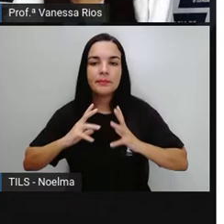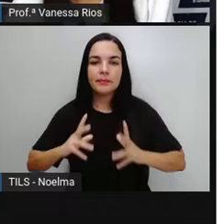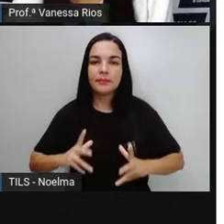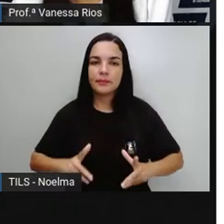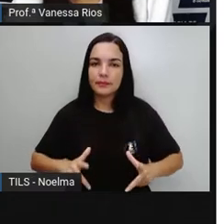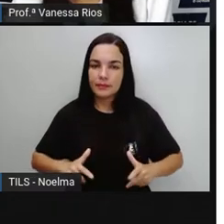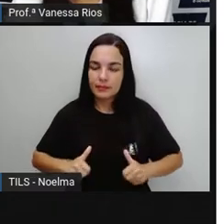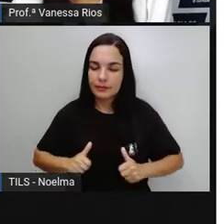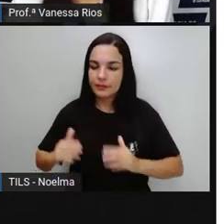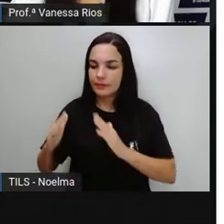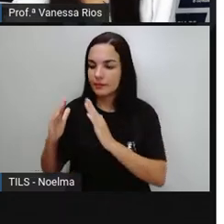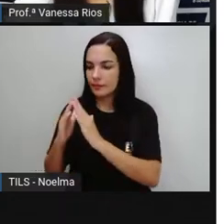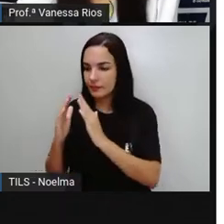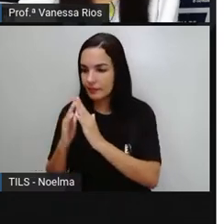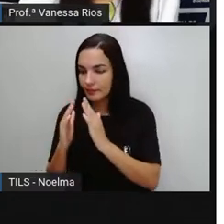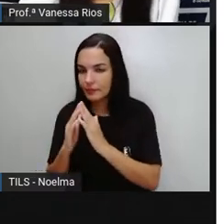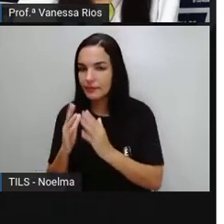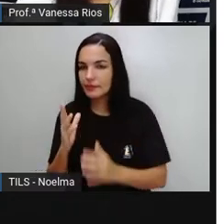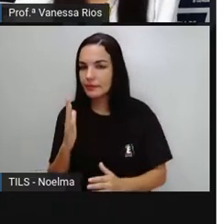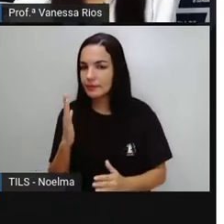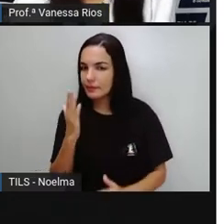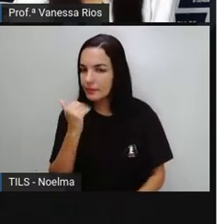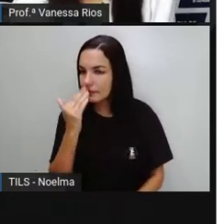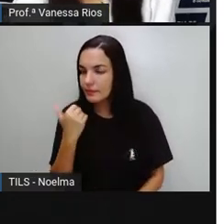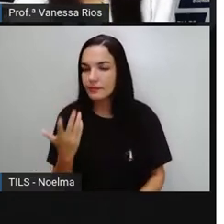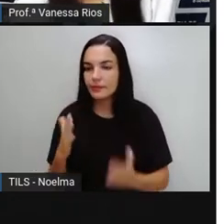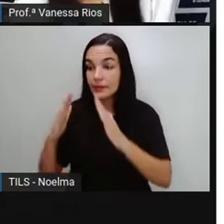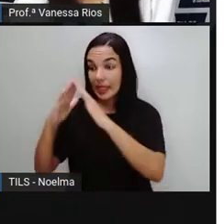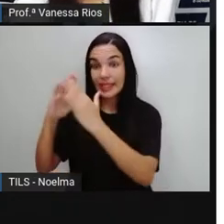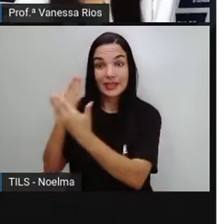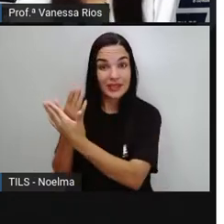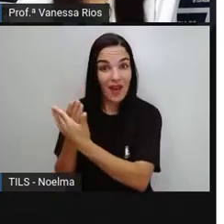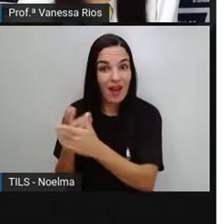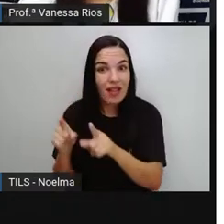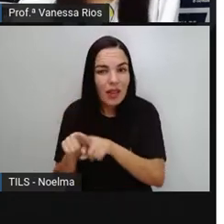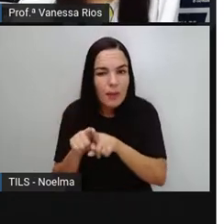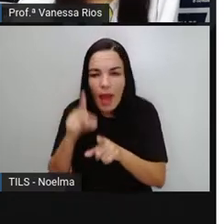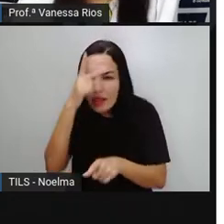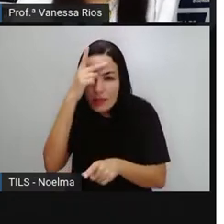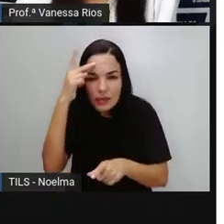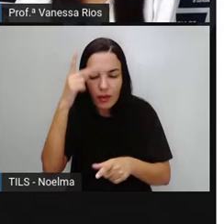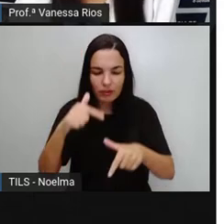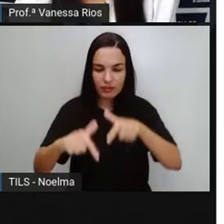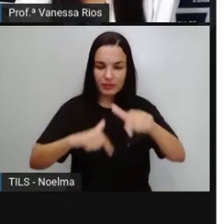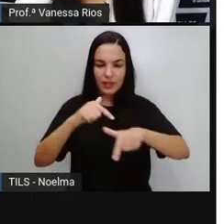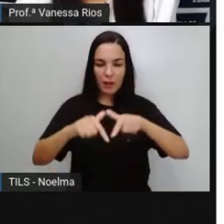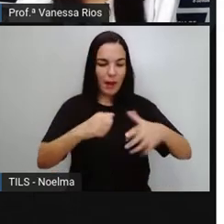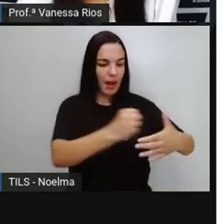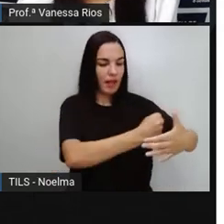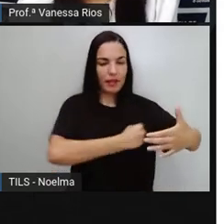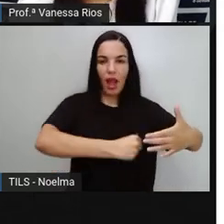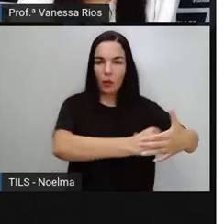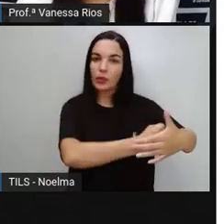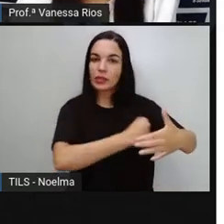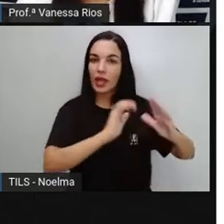alimentos Da nossa casa Lá na escola As pessoas Que trabalham Lá na cozinha Precisam também Ter essa Essa